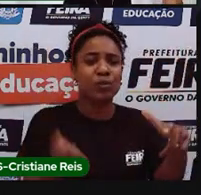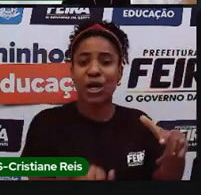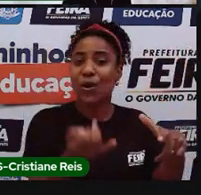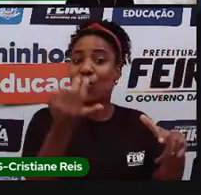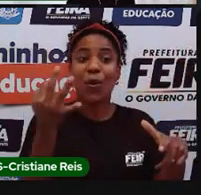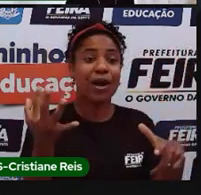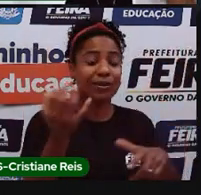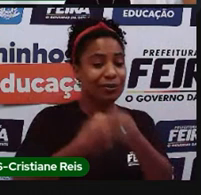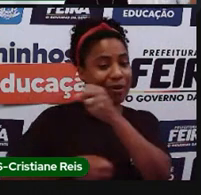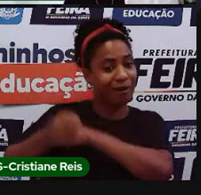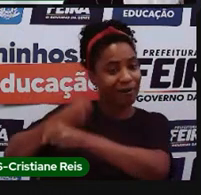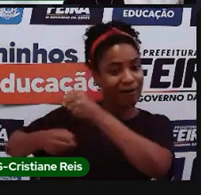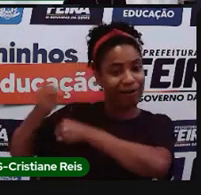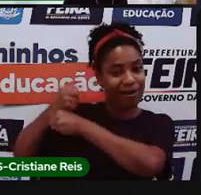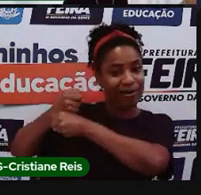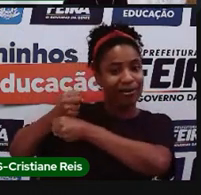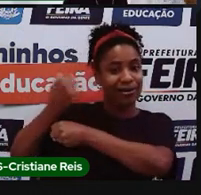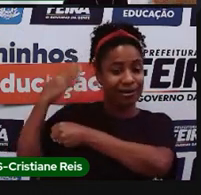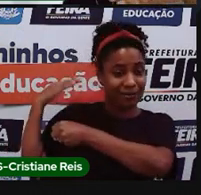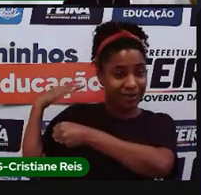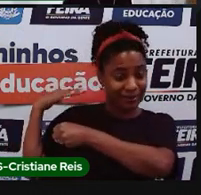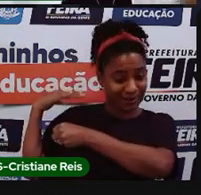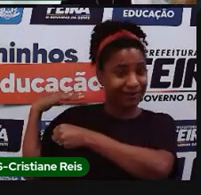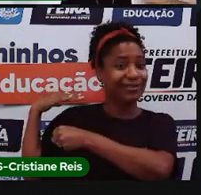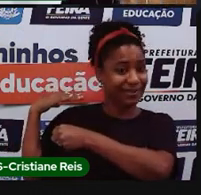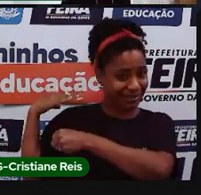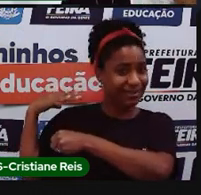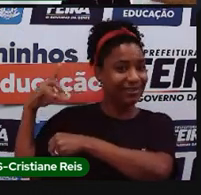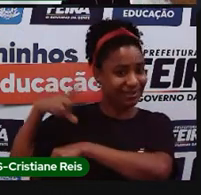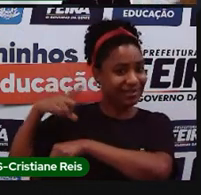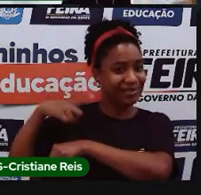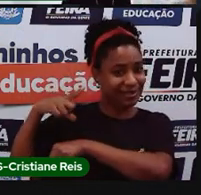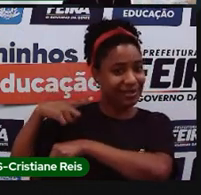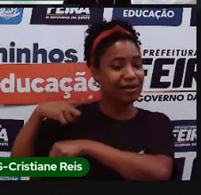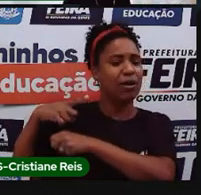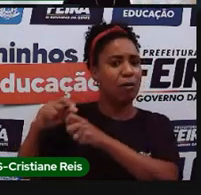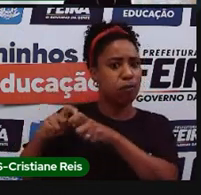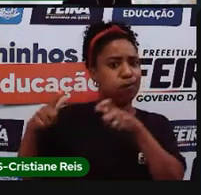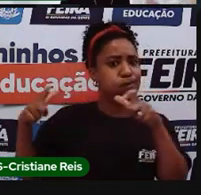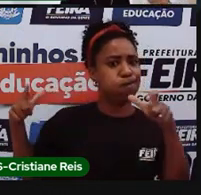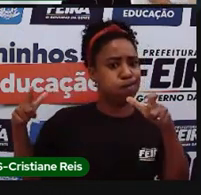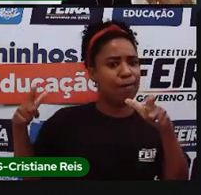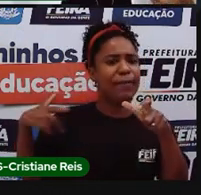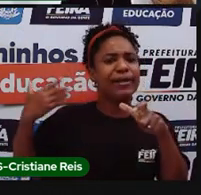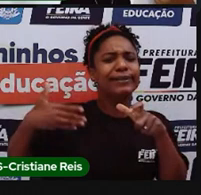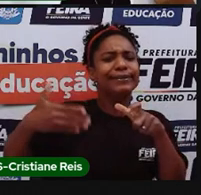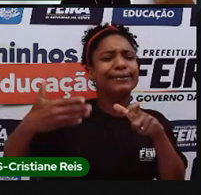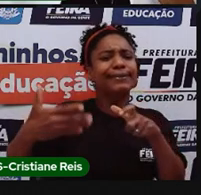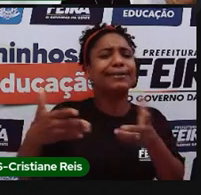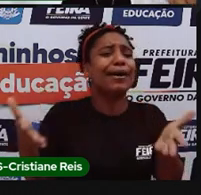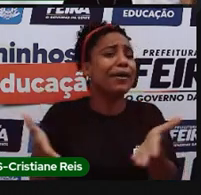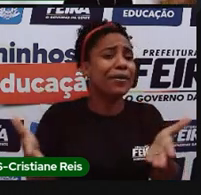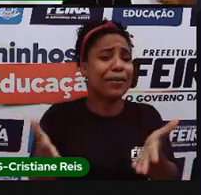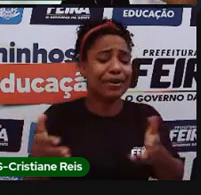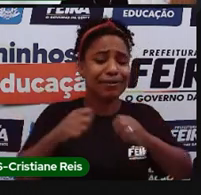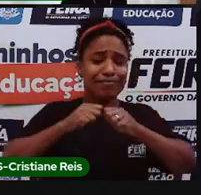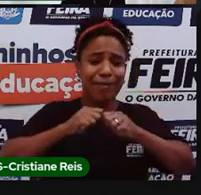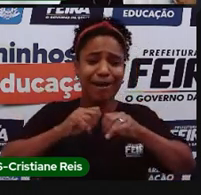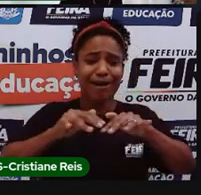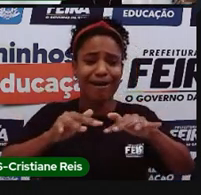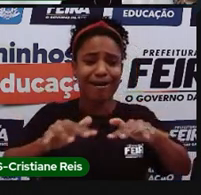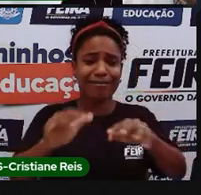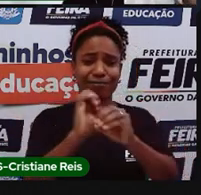no caso da gente agora, né, com o processo da COVID, a gente tá tendo em alguns lugares que o crescimento